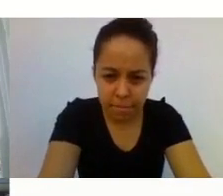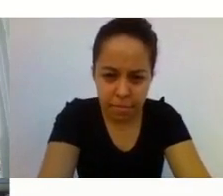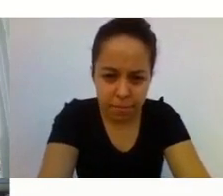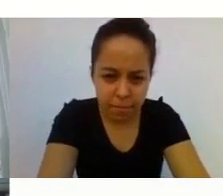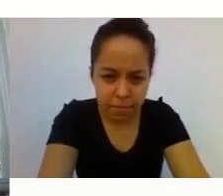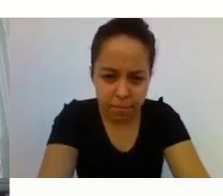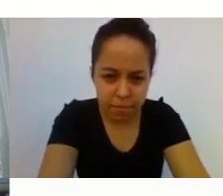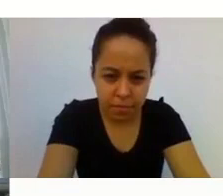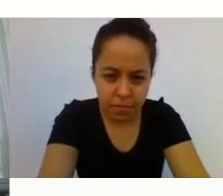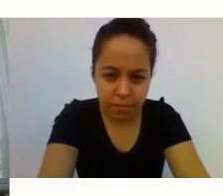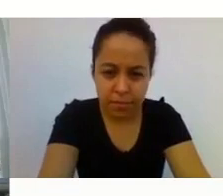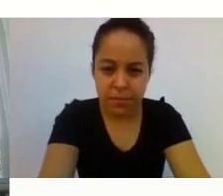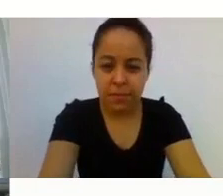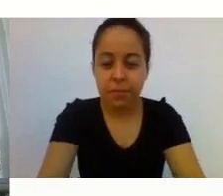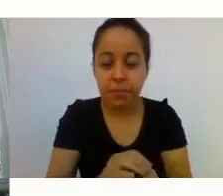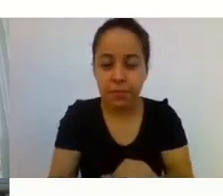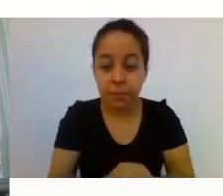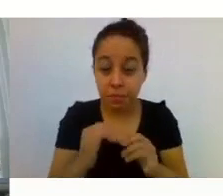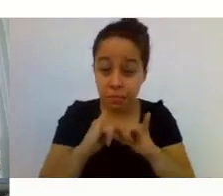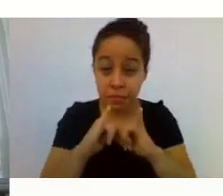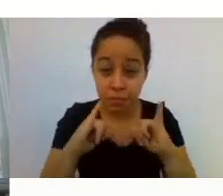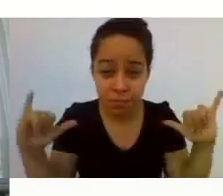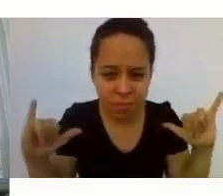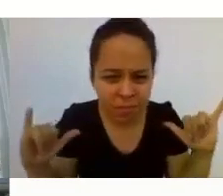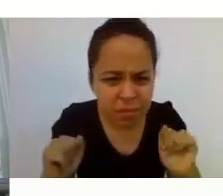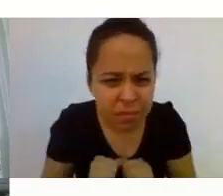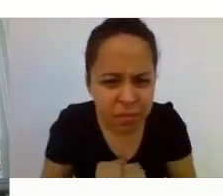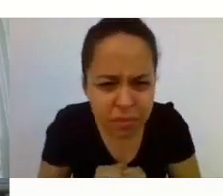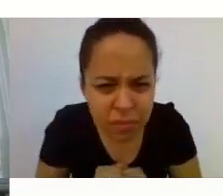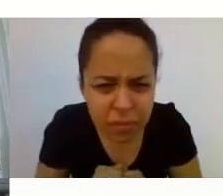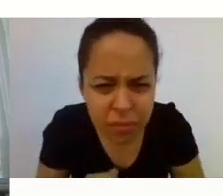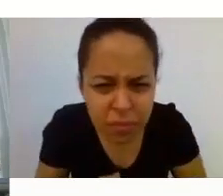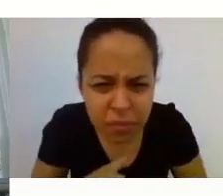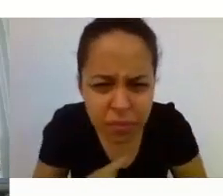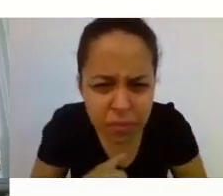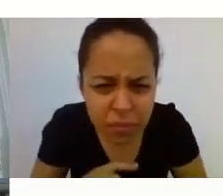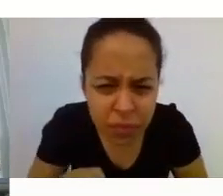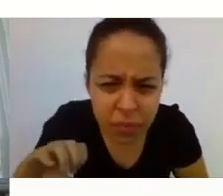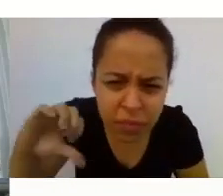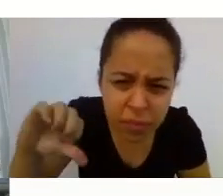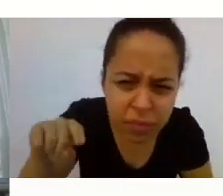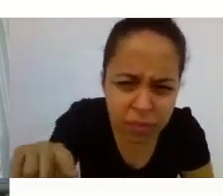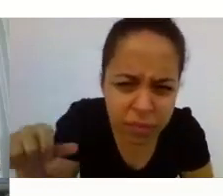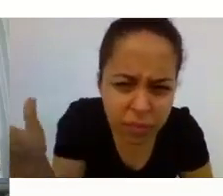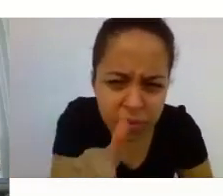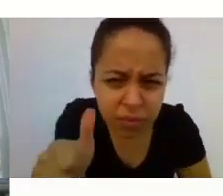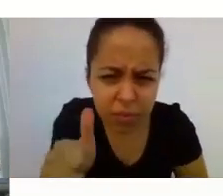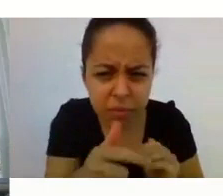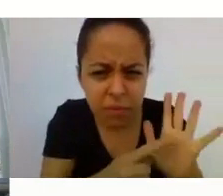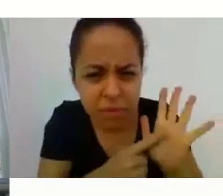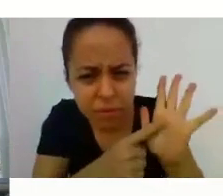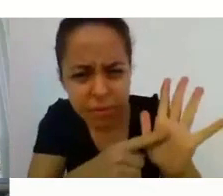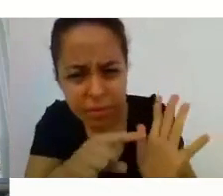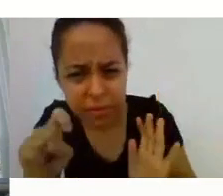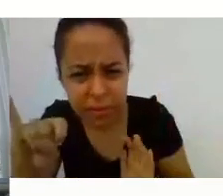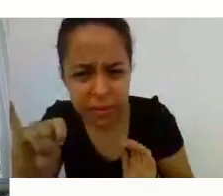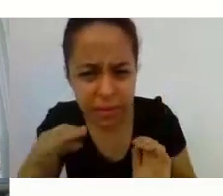sorteio Observação O item 9.9 Caso o candidato